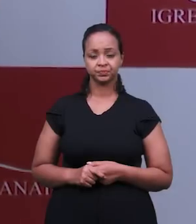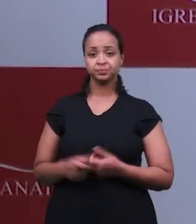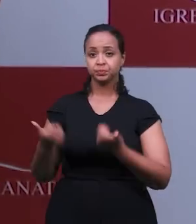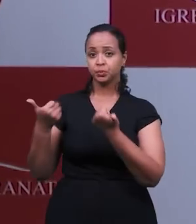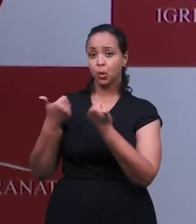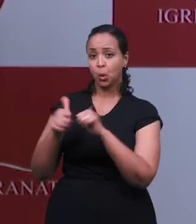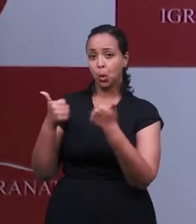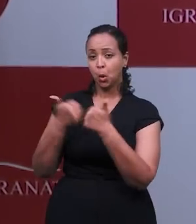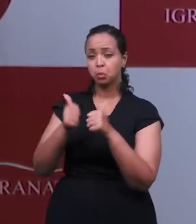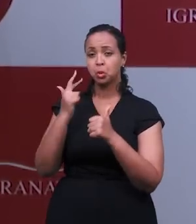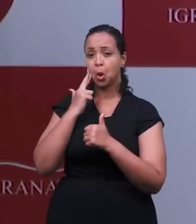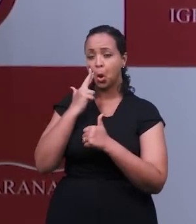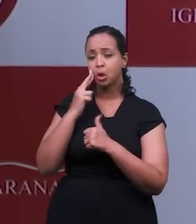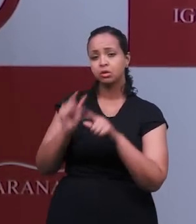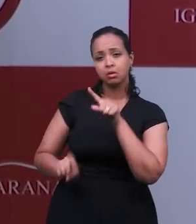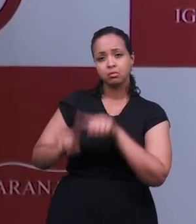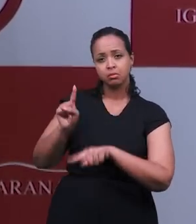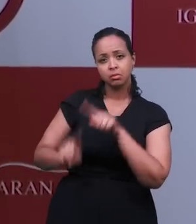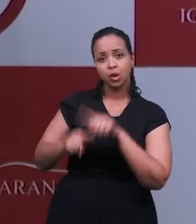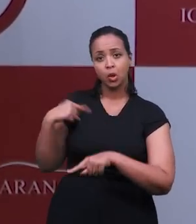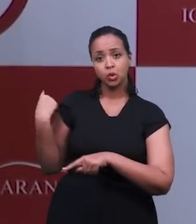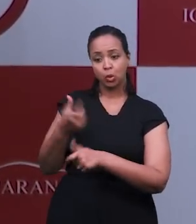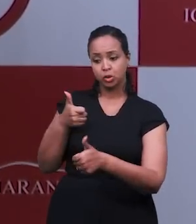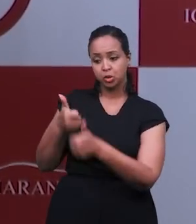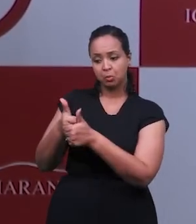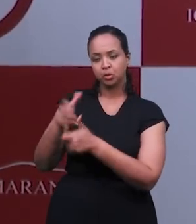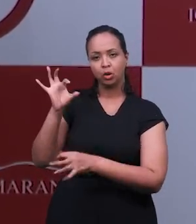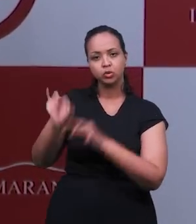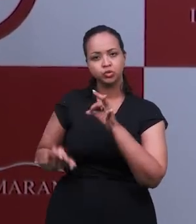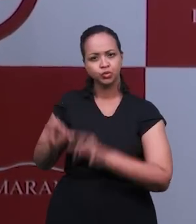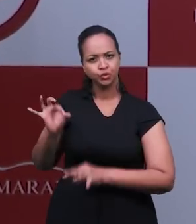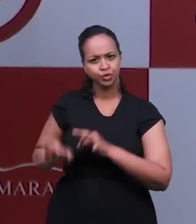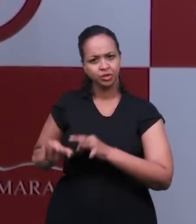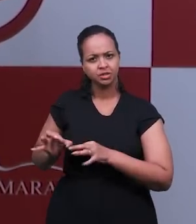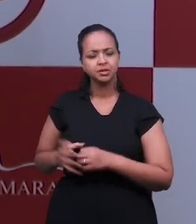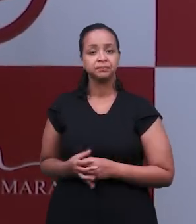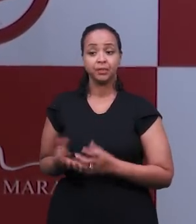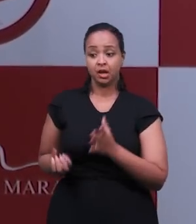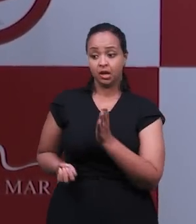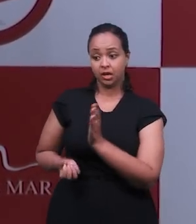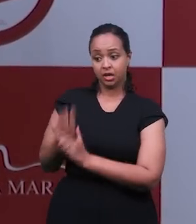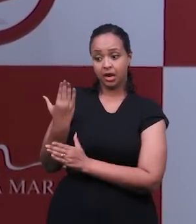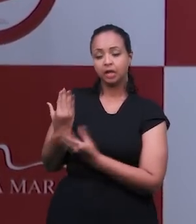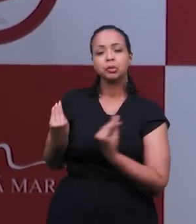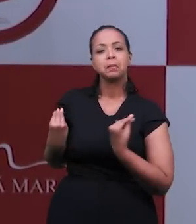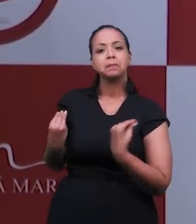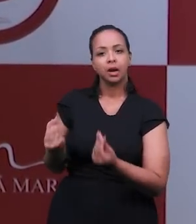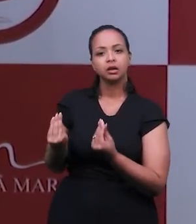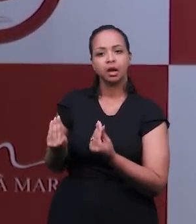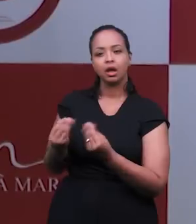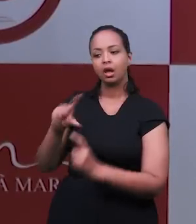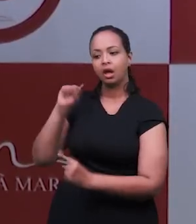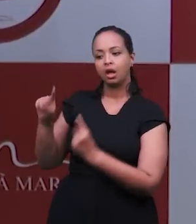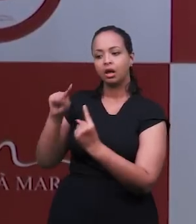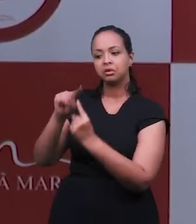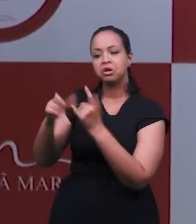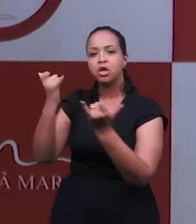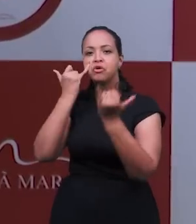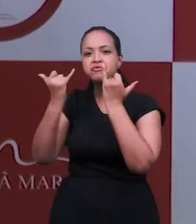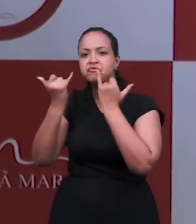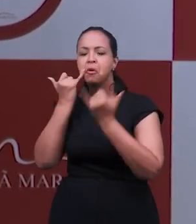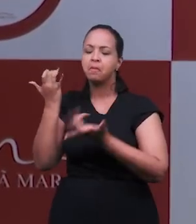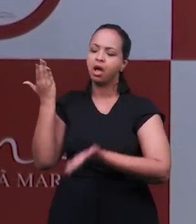O ônibus rosa é um instrumento nosso, do Tribunal de Justiça. Ele foi criado exatamente para